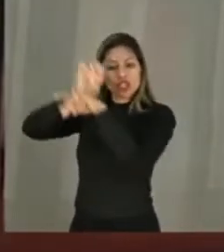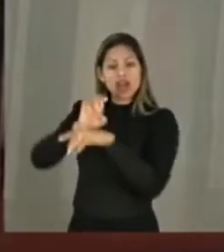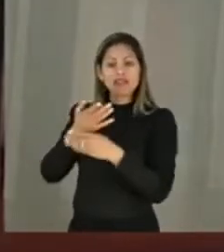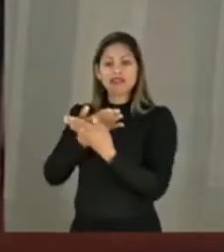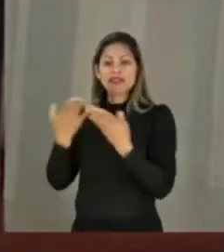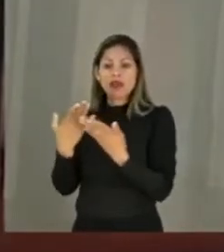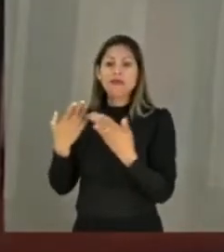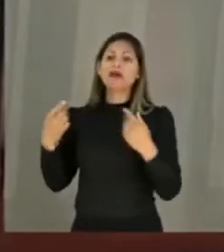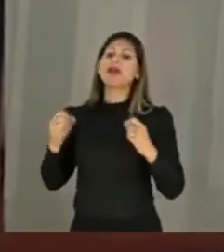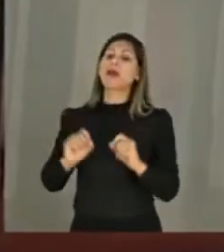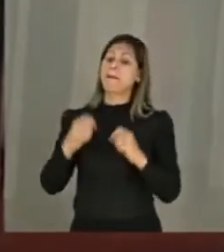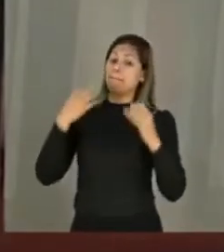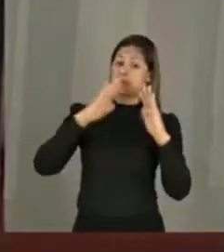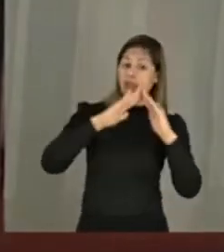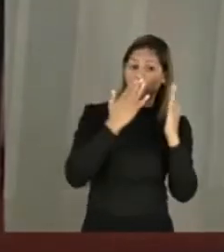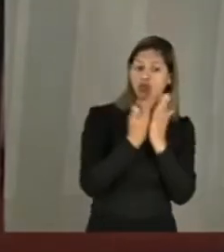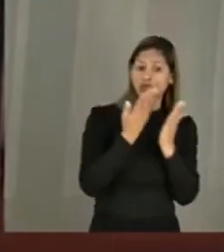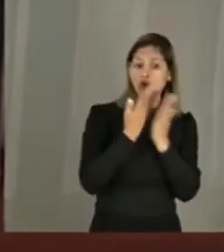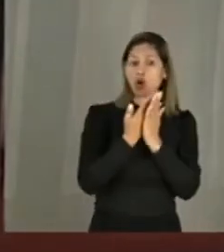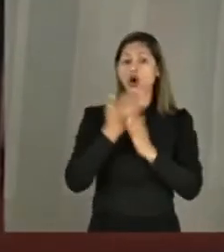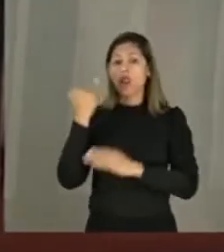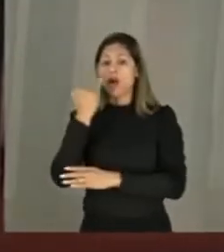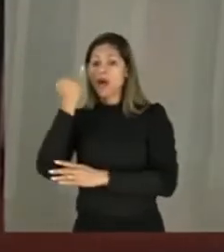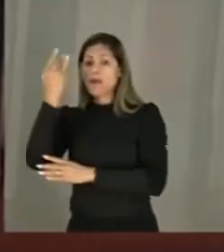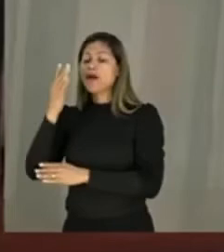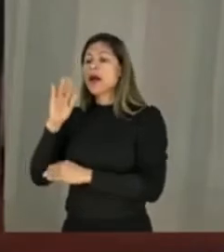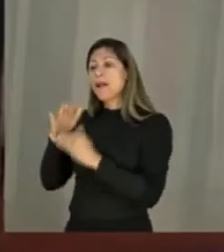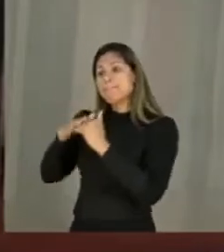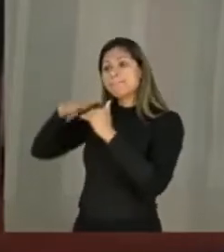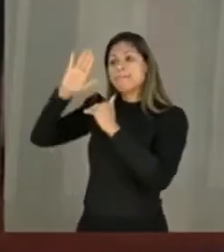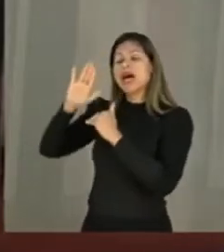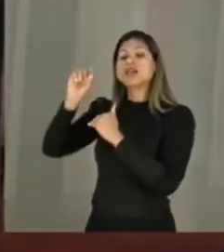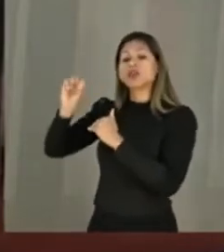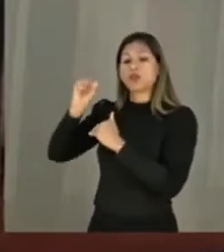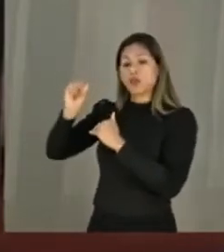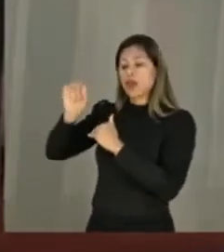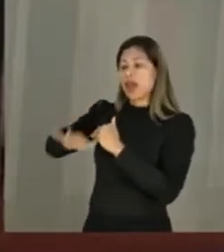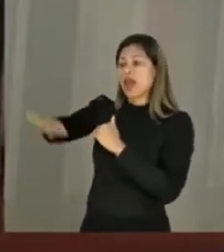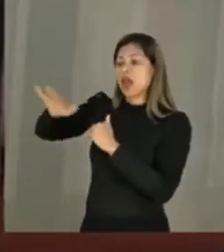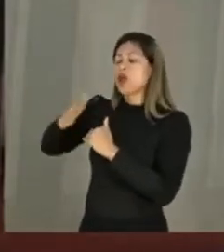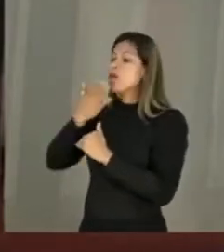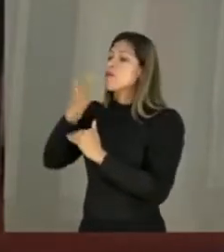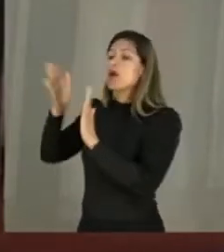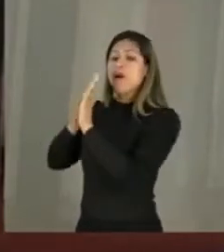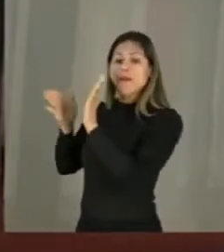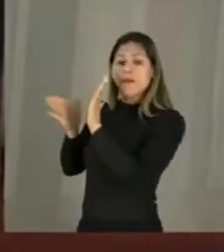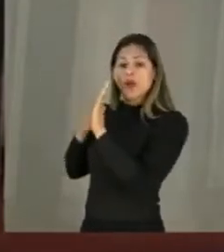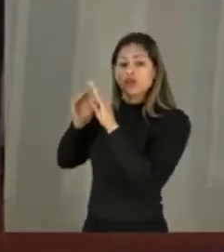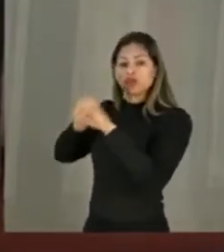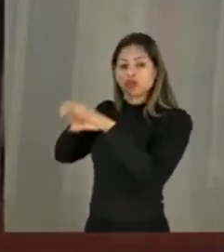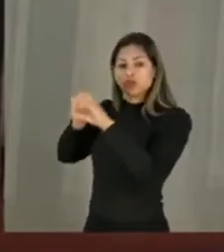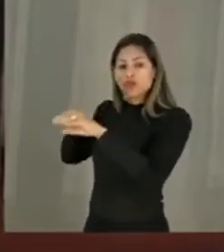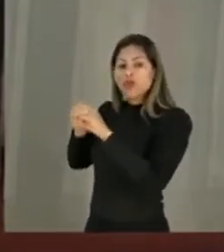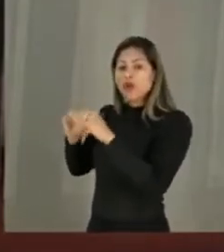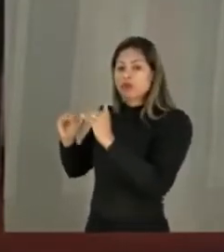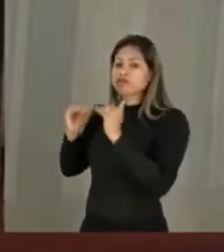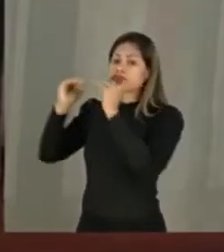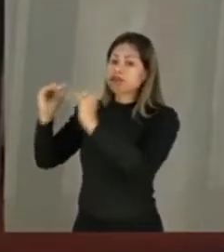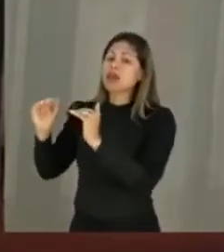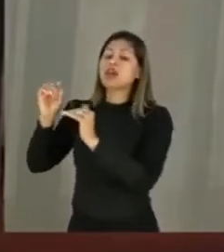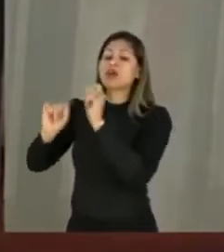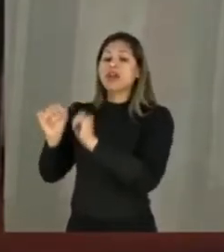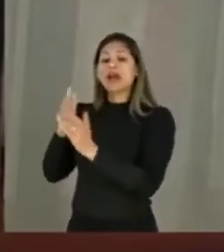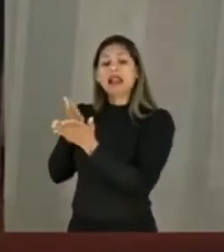para, com e na escola, visando oferecer mais autonomia para que proponha iniciativas educativas ressoantes que façam